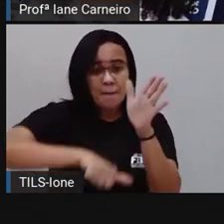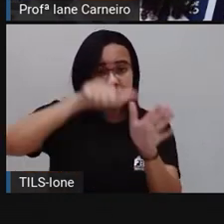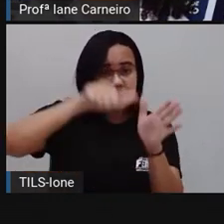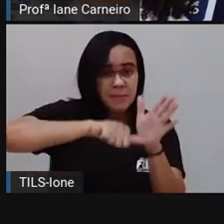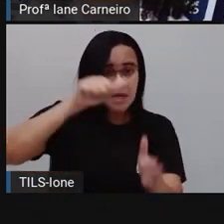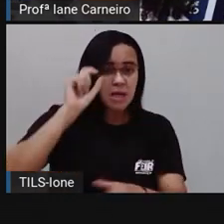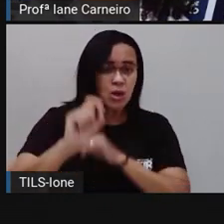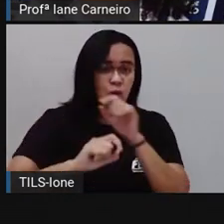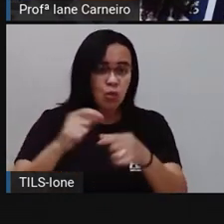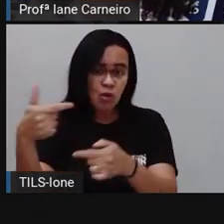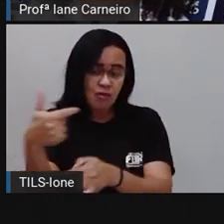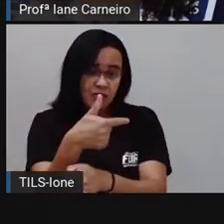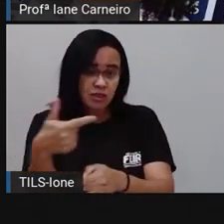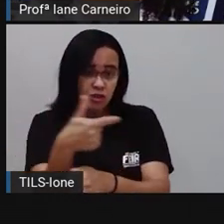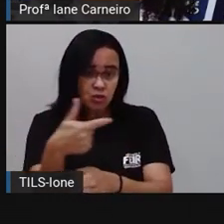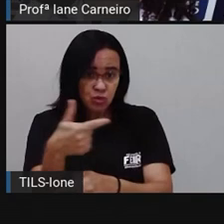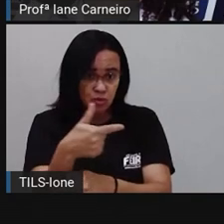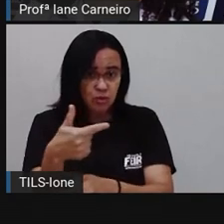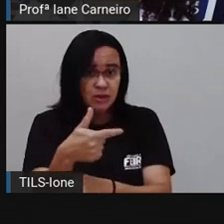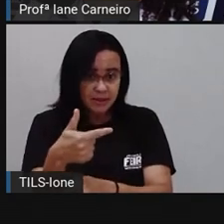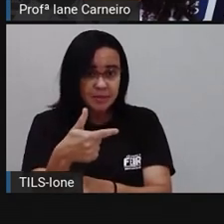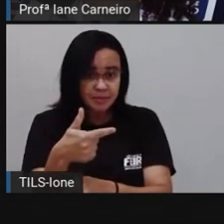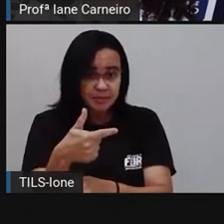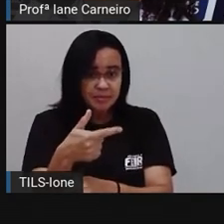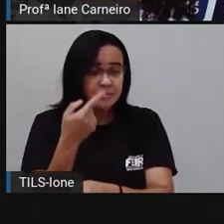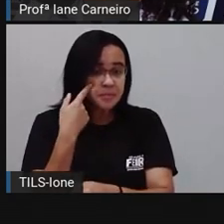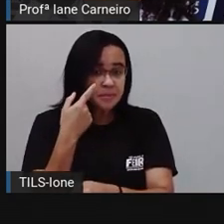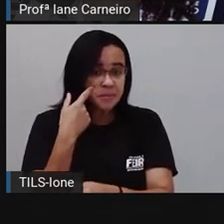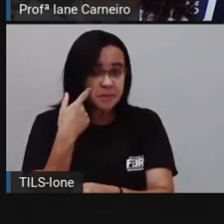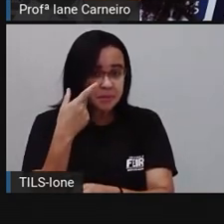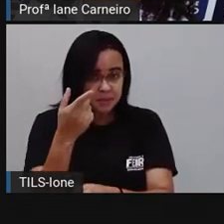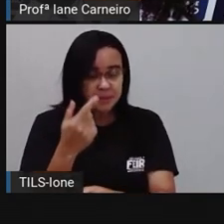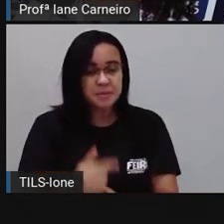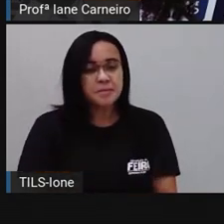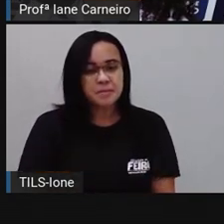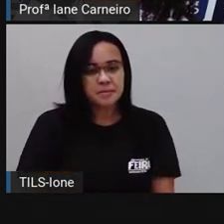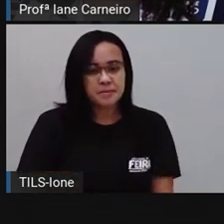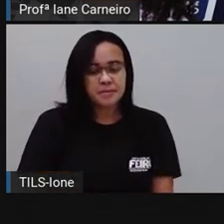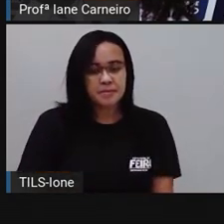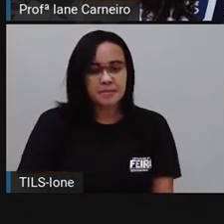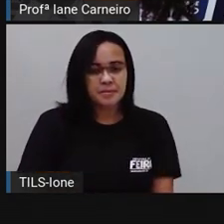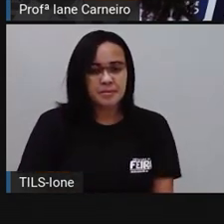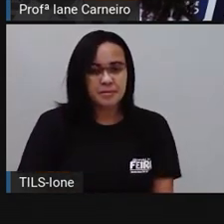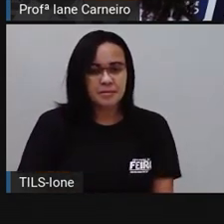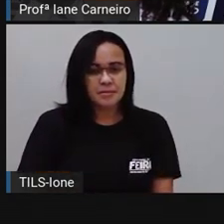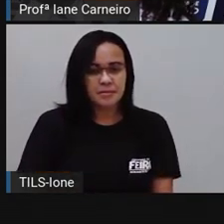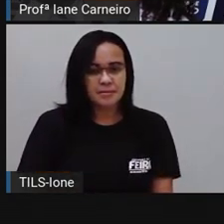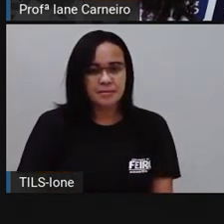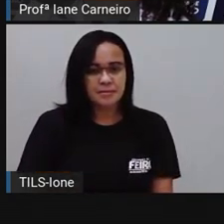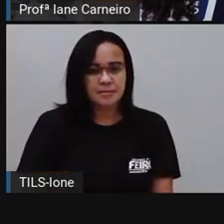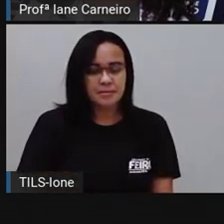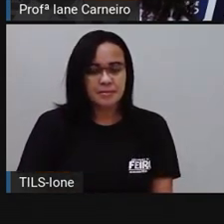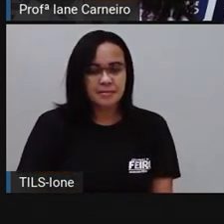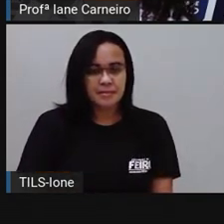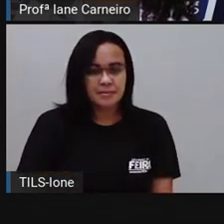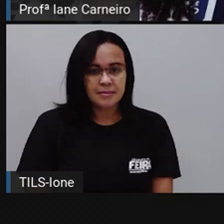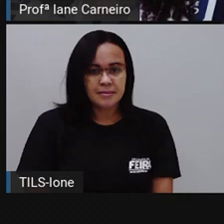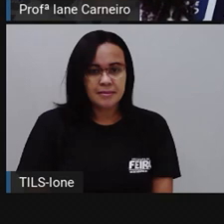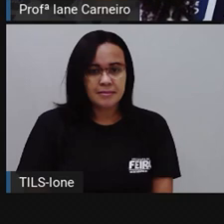Ele tem 22, né? A prova vai escrever aqui. Deixa eu só apagar esse PEM aqui, ó. Para ficar melhor para vocês verem.